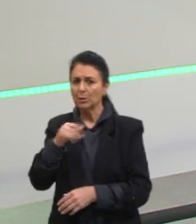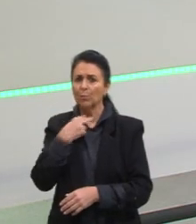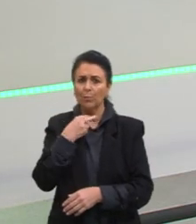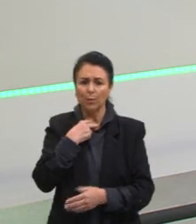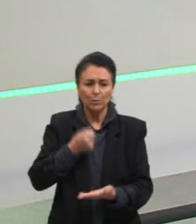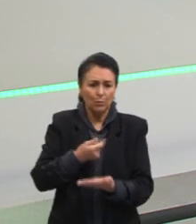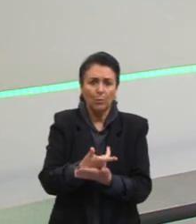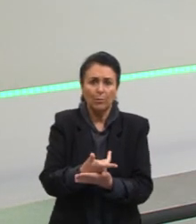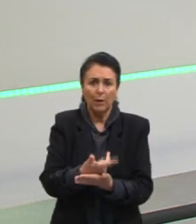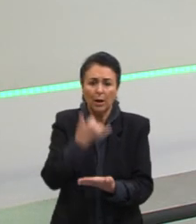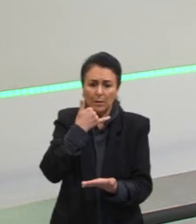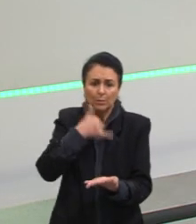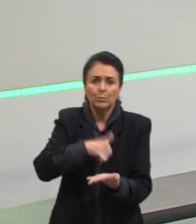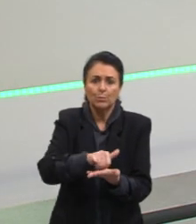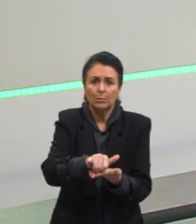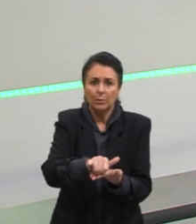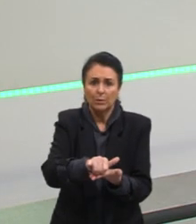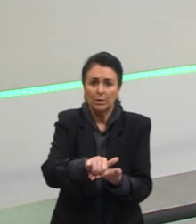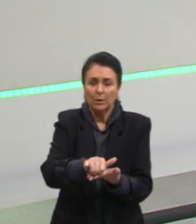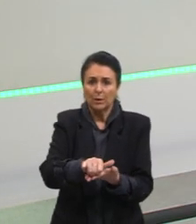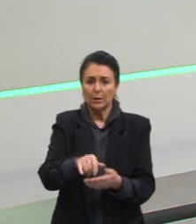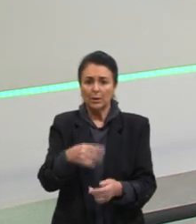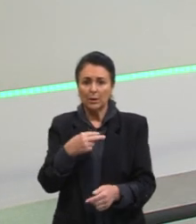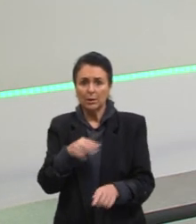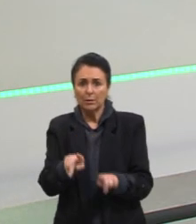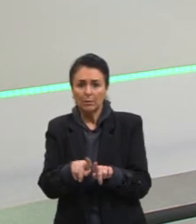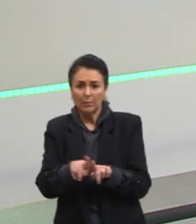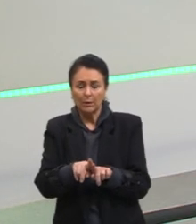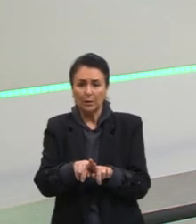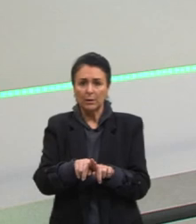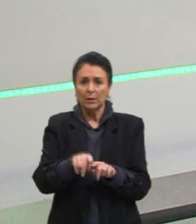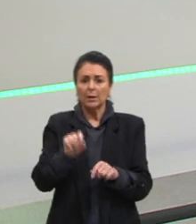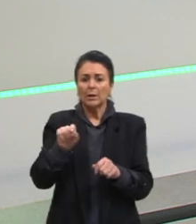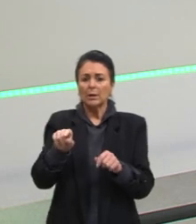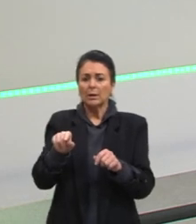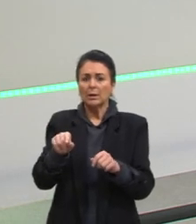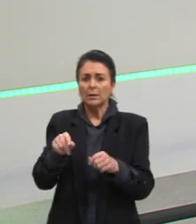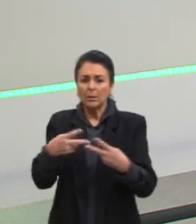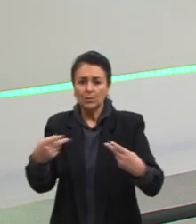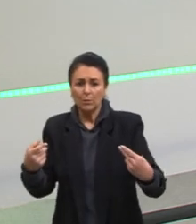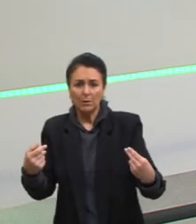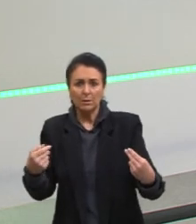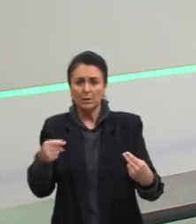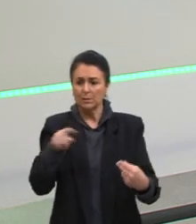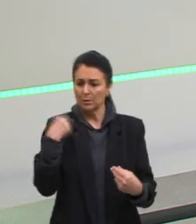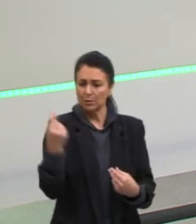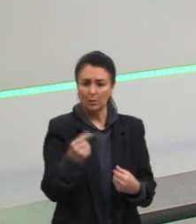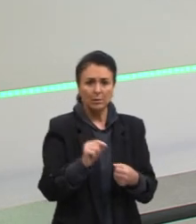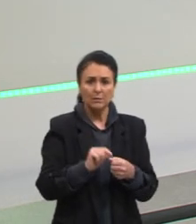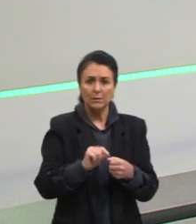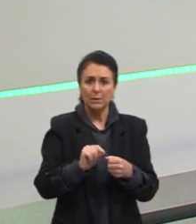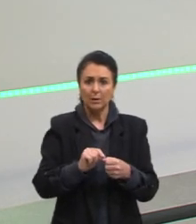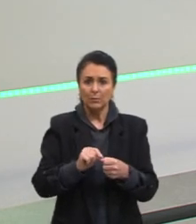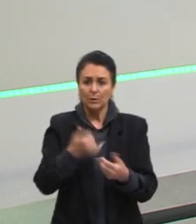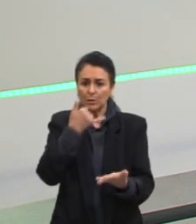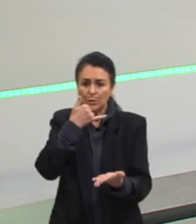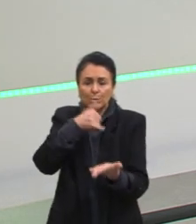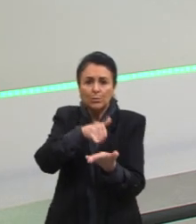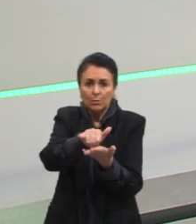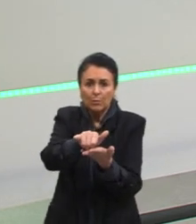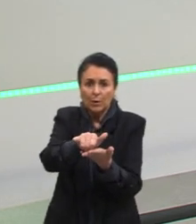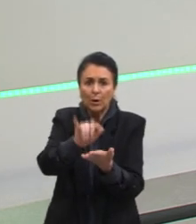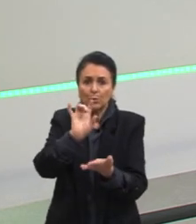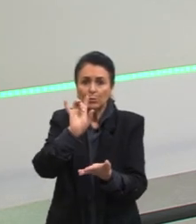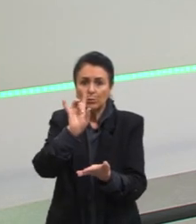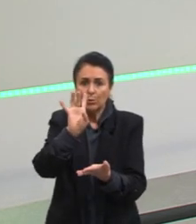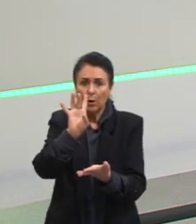vai também discordar até que o perdão pode vir das nossas obras, daquilo que a gente faz. Ele vai dizer, então, que o perdão só pode